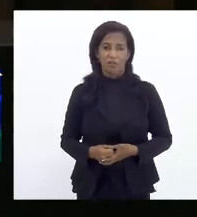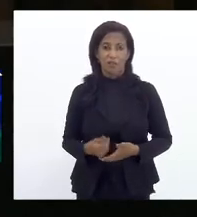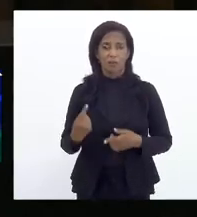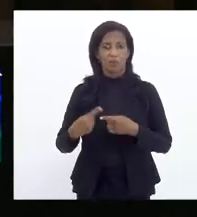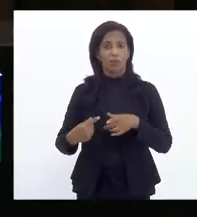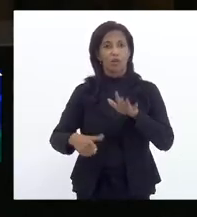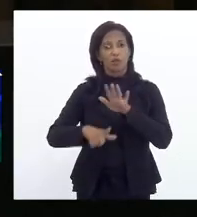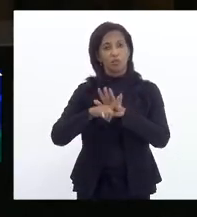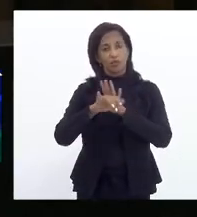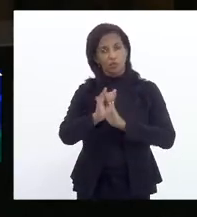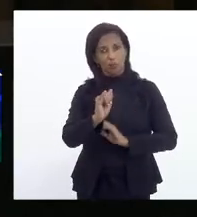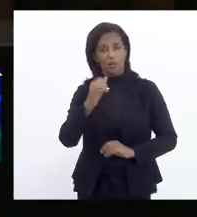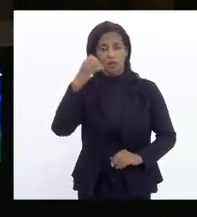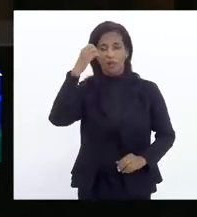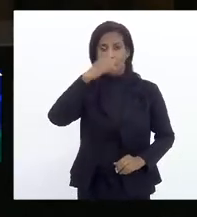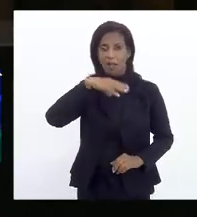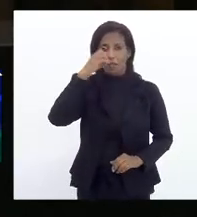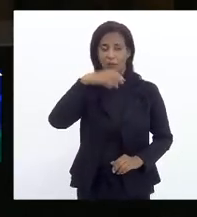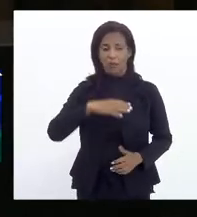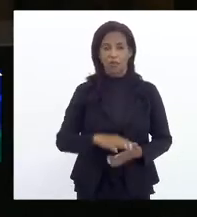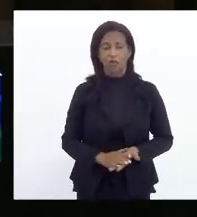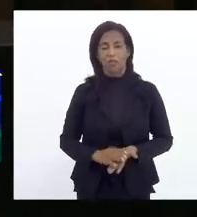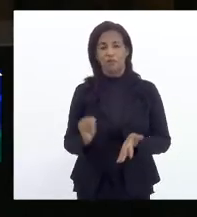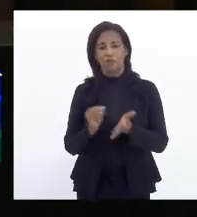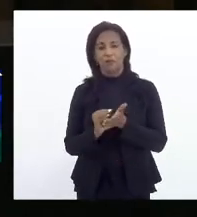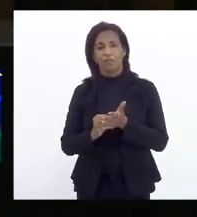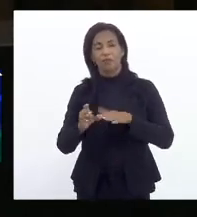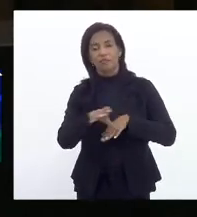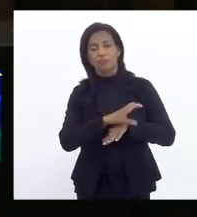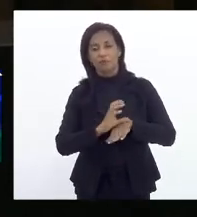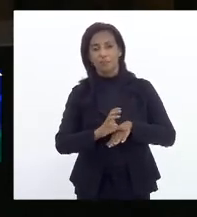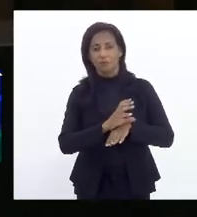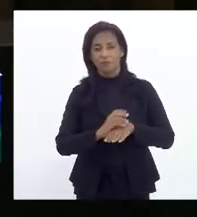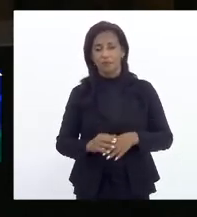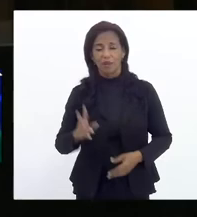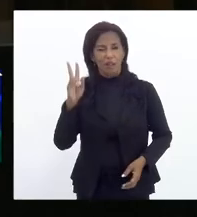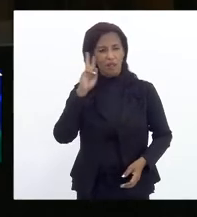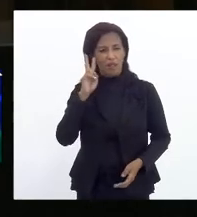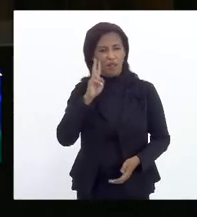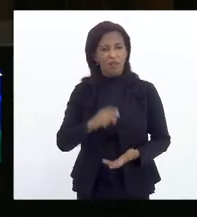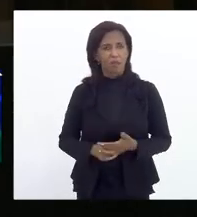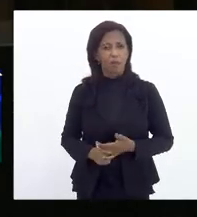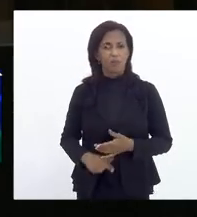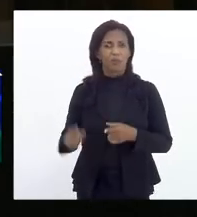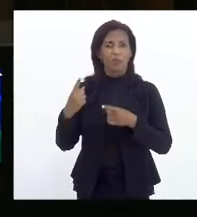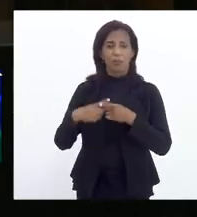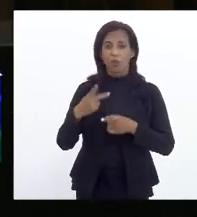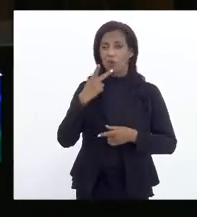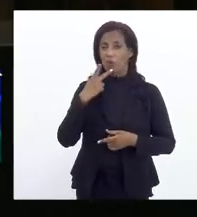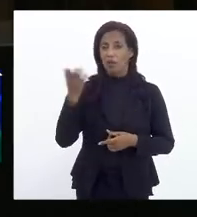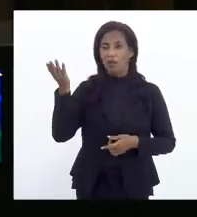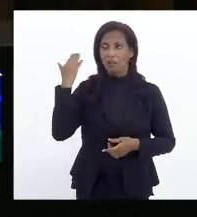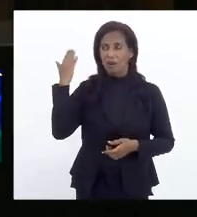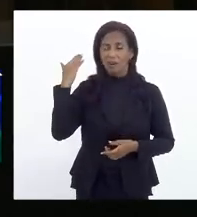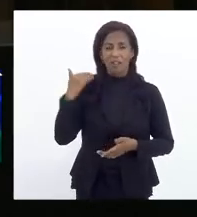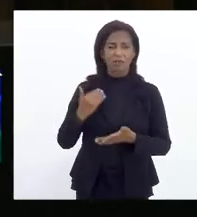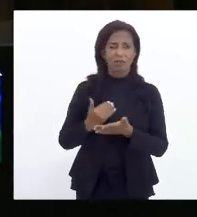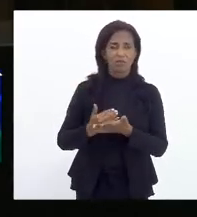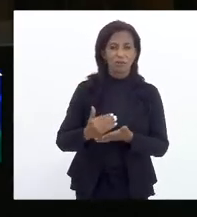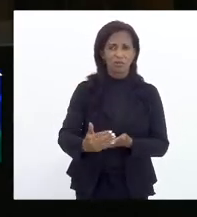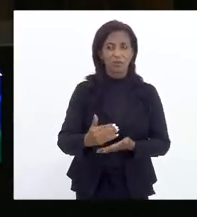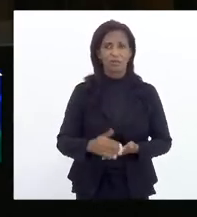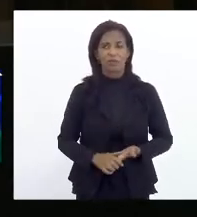de uma lei abusiva e inconstitucional. Se lembram, porque eu dizia no início da minha fala,